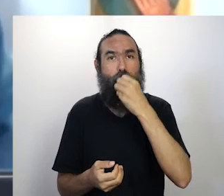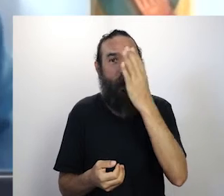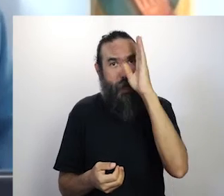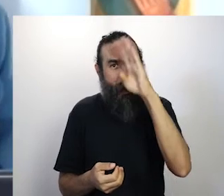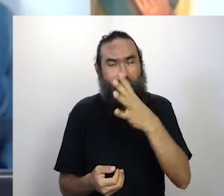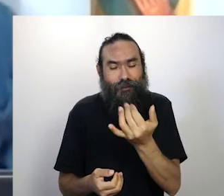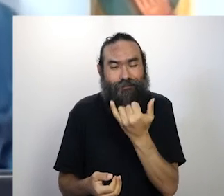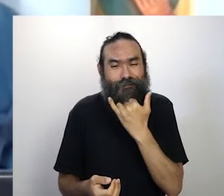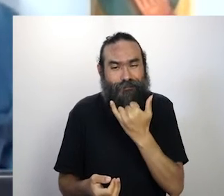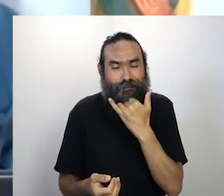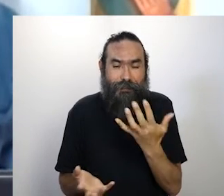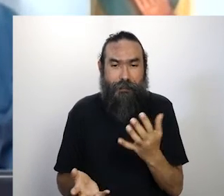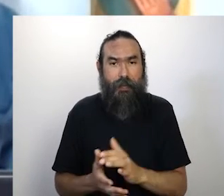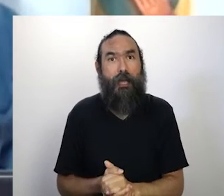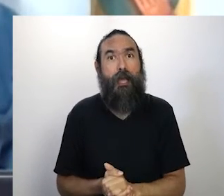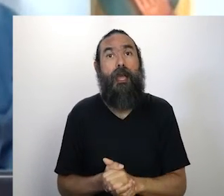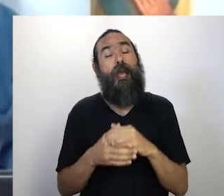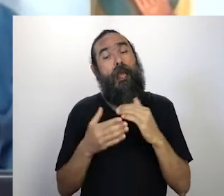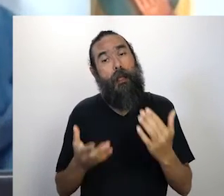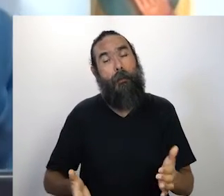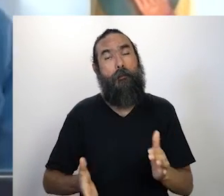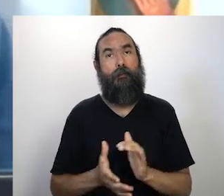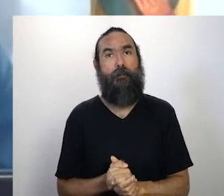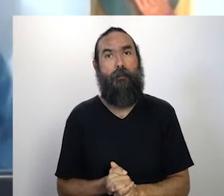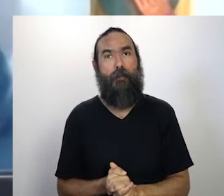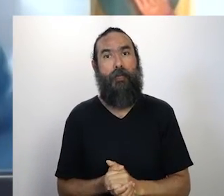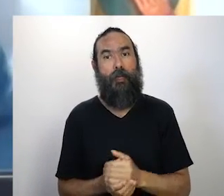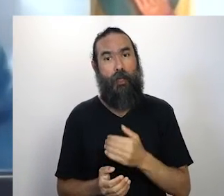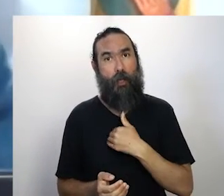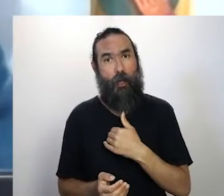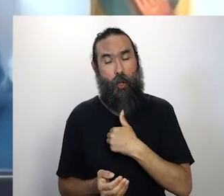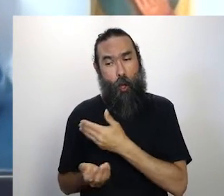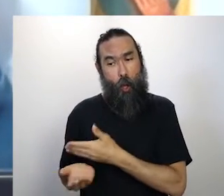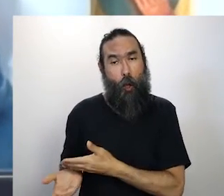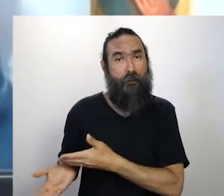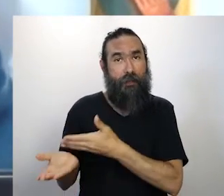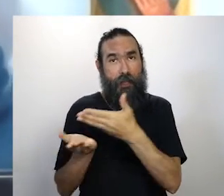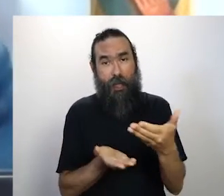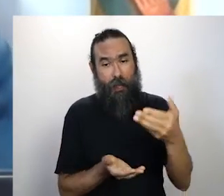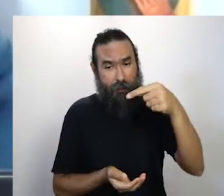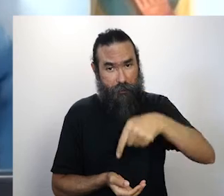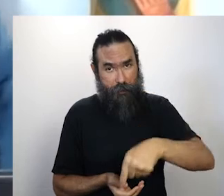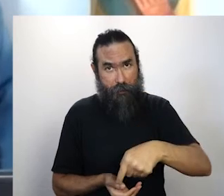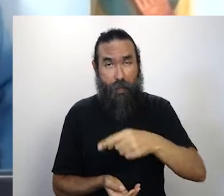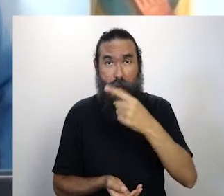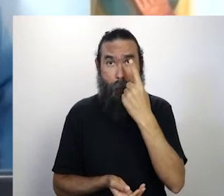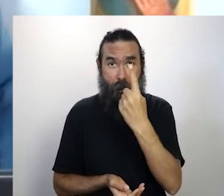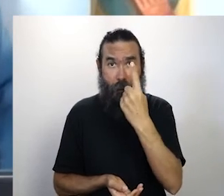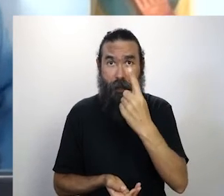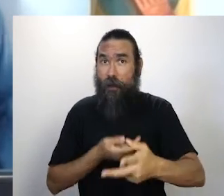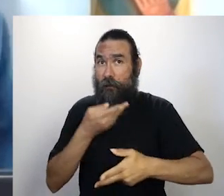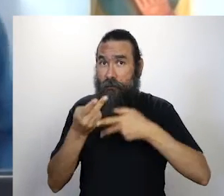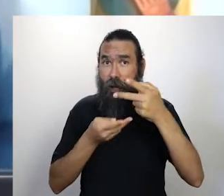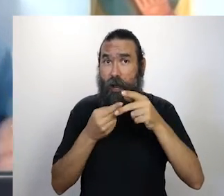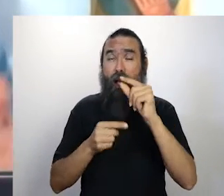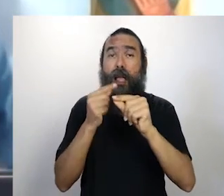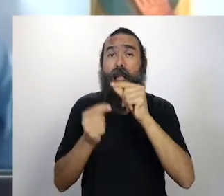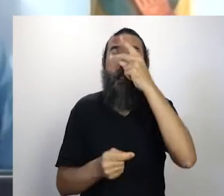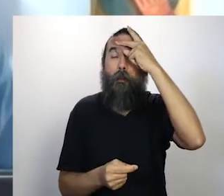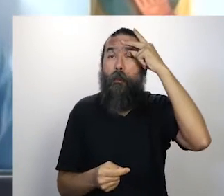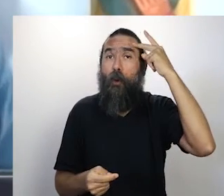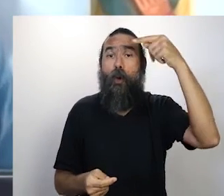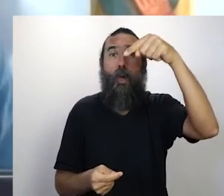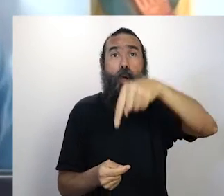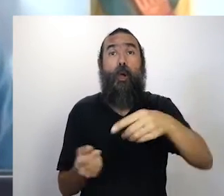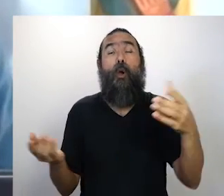medonha, agora. Se o pessoal começar a abrir o microfone. Mas é o seguinte, eu vou convidar aqui, então... Bom, primeiro, falar das pessoas que vão estar